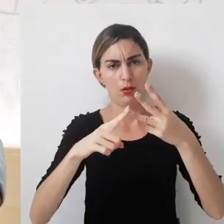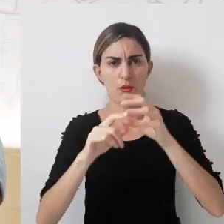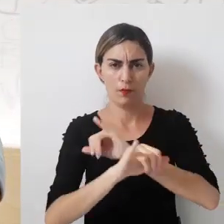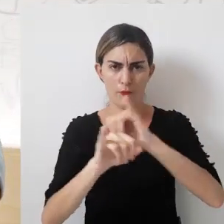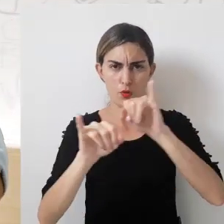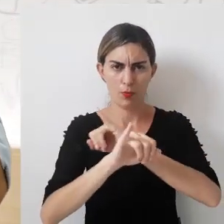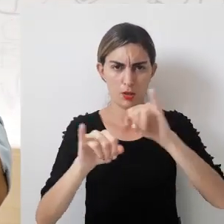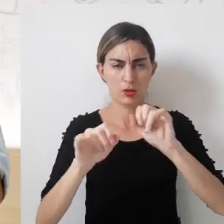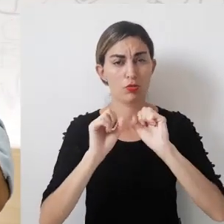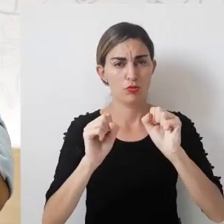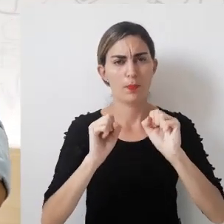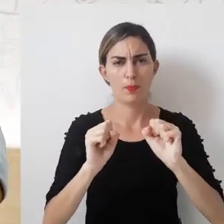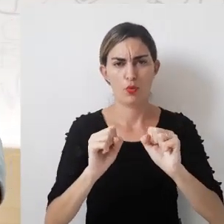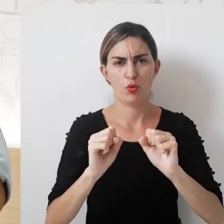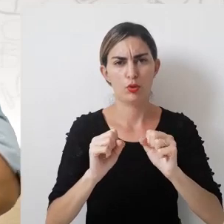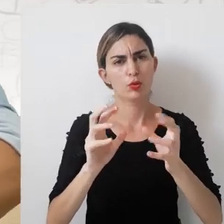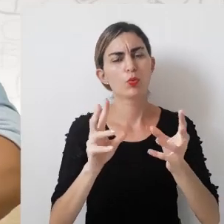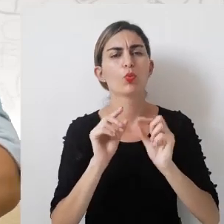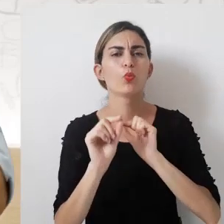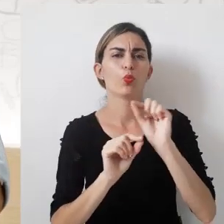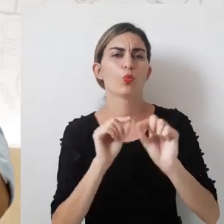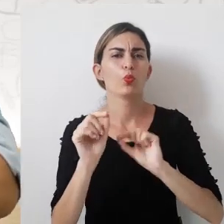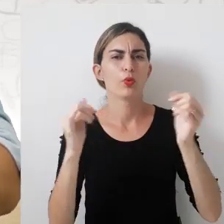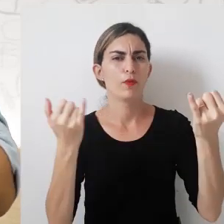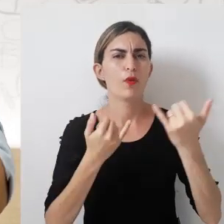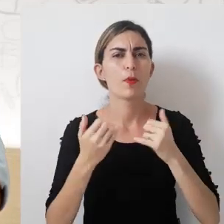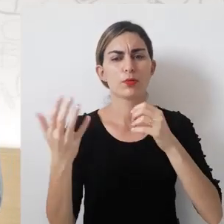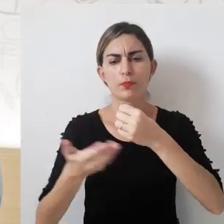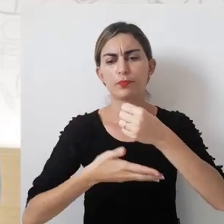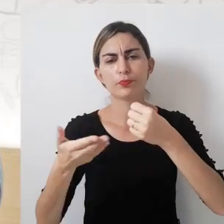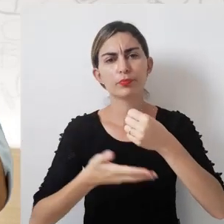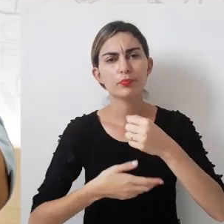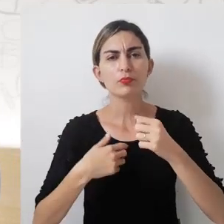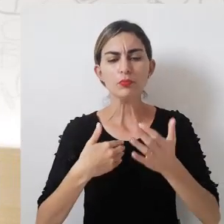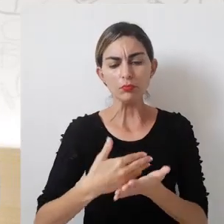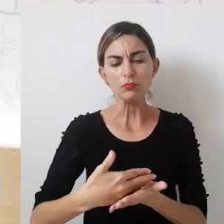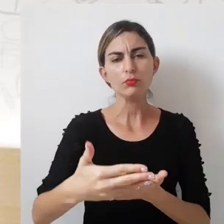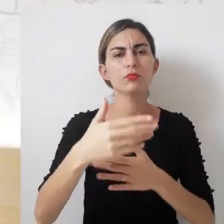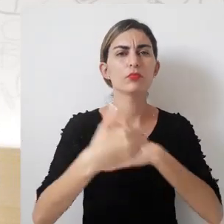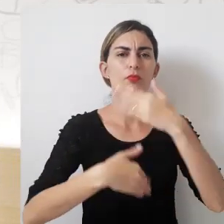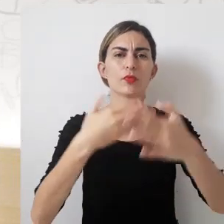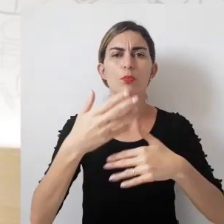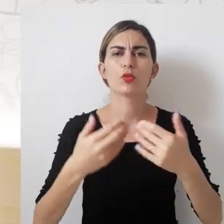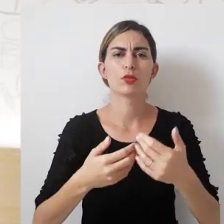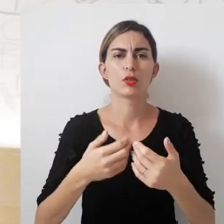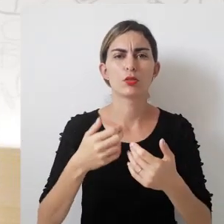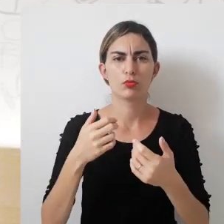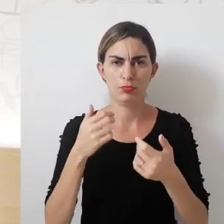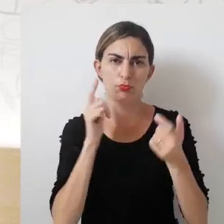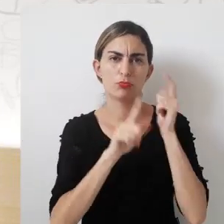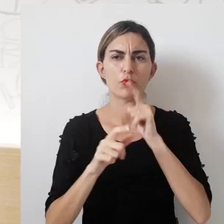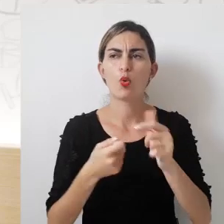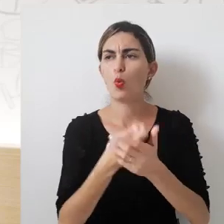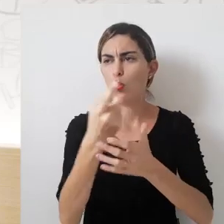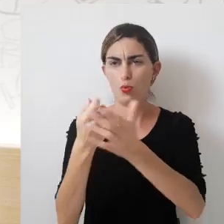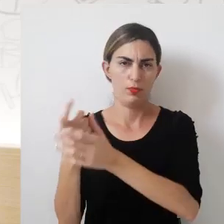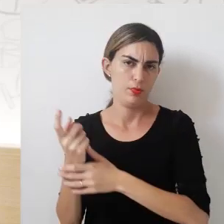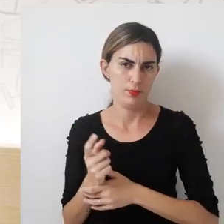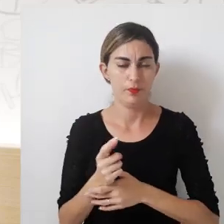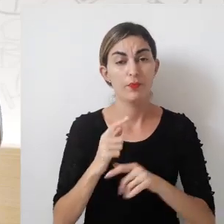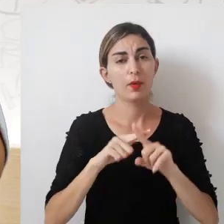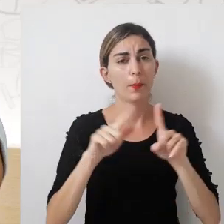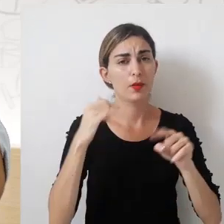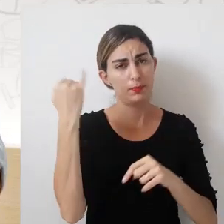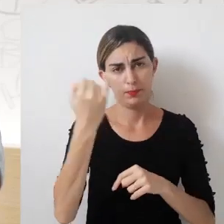informações que já podem configurar como as informações básicas para o início de um processo de aquisição e de compras.